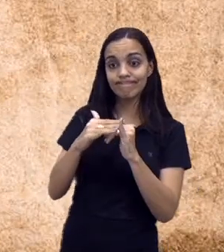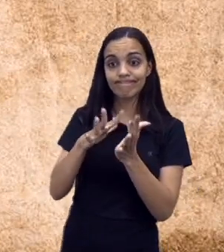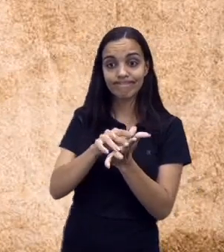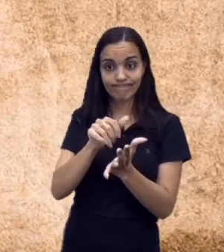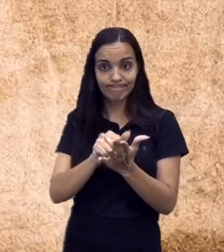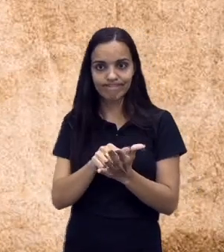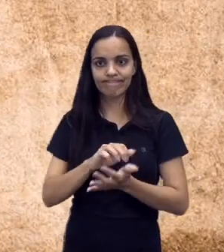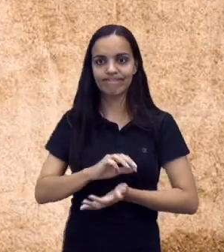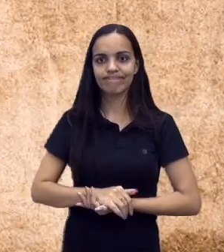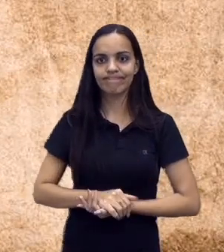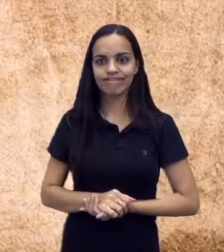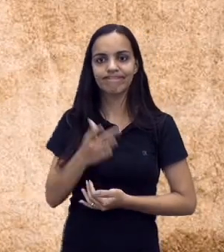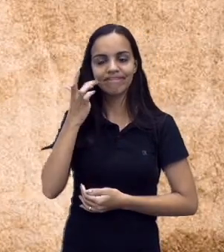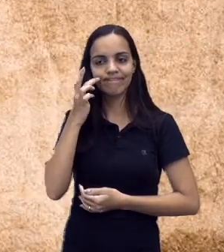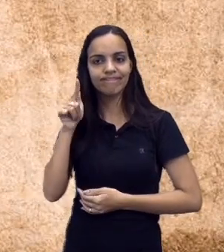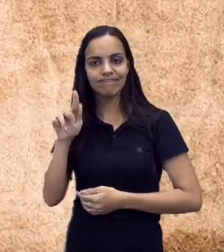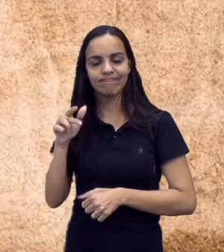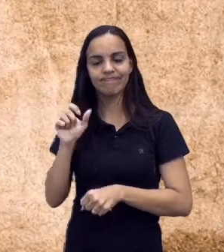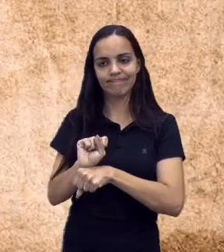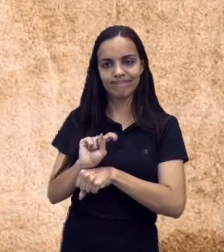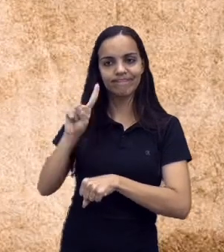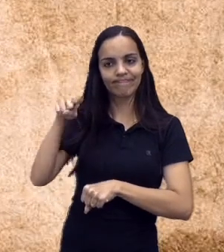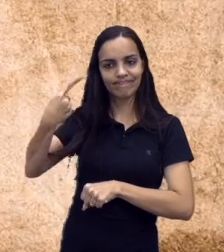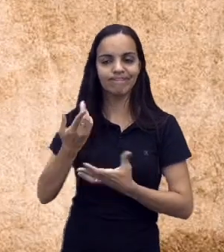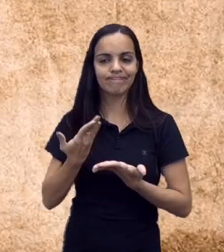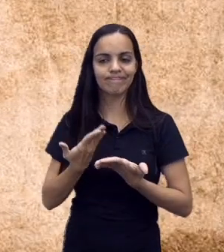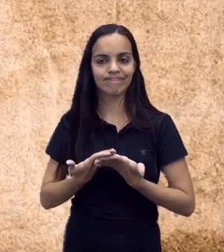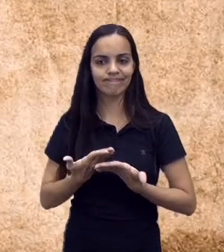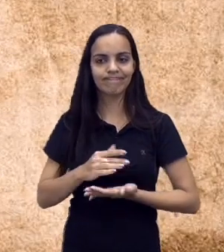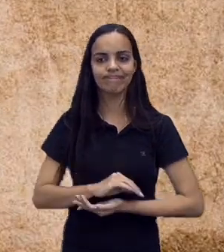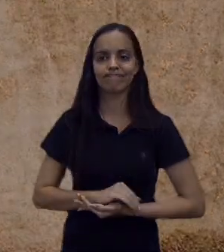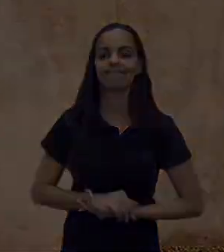canal do YouTube. Espero vocês na próxima aula!